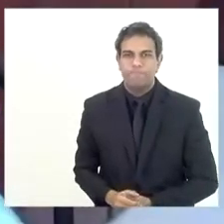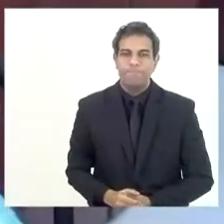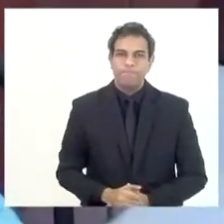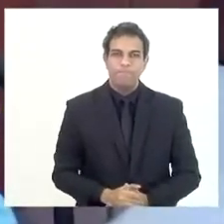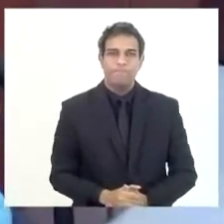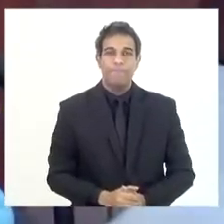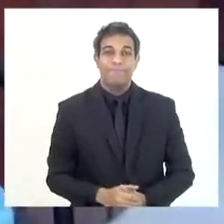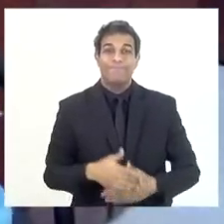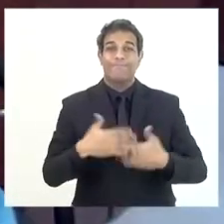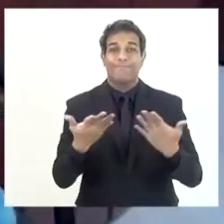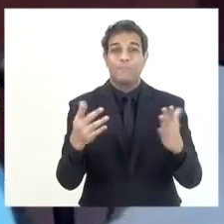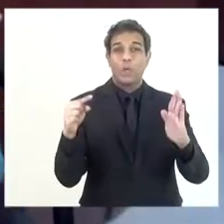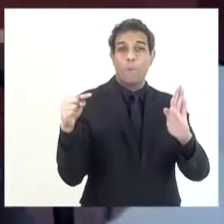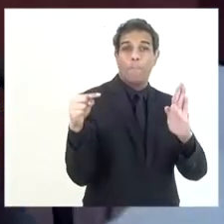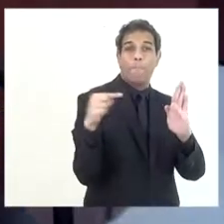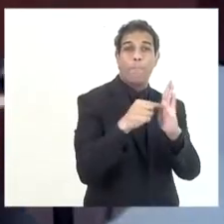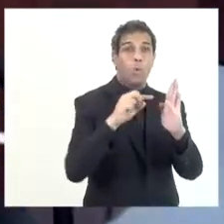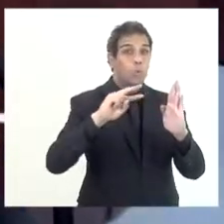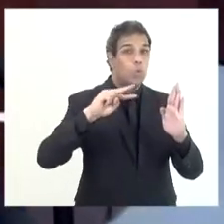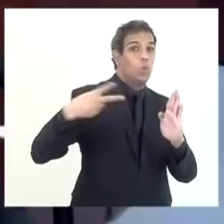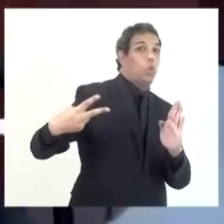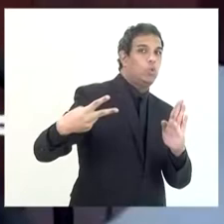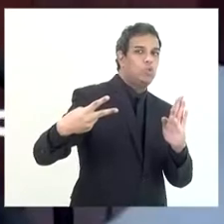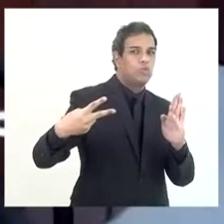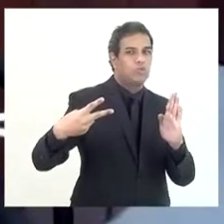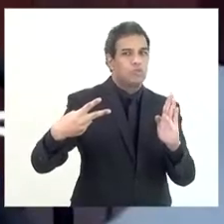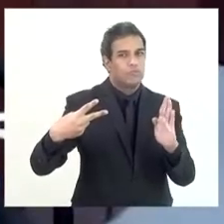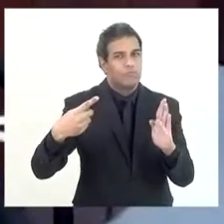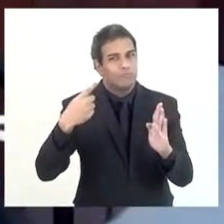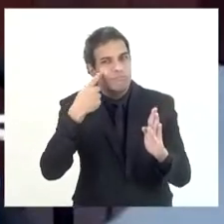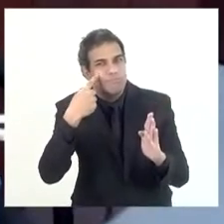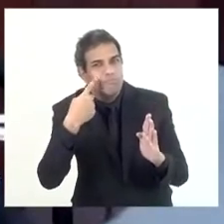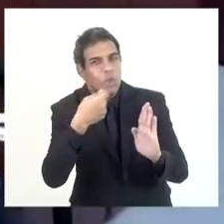Quanto ao ponto 2, e aí eu vou